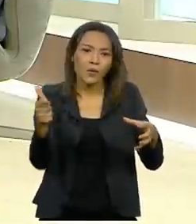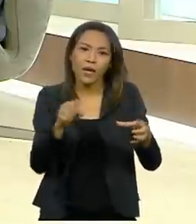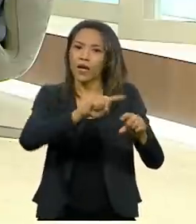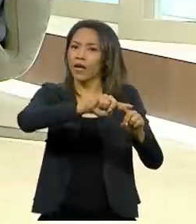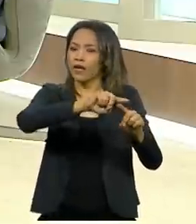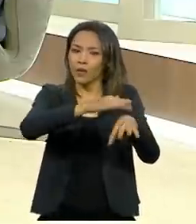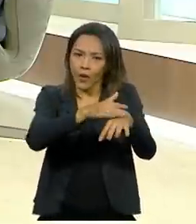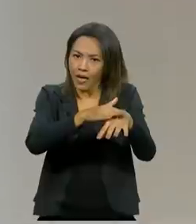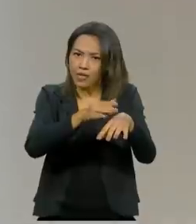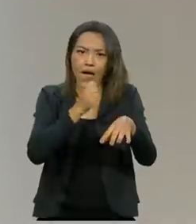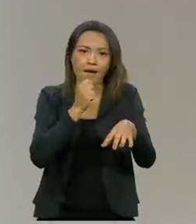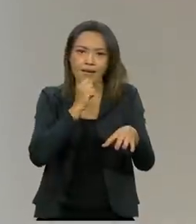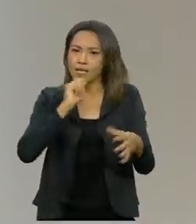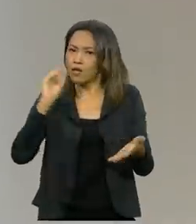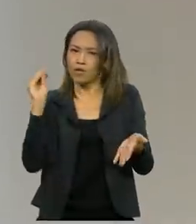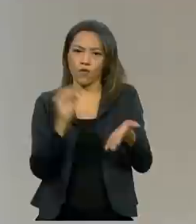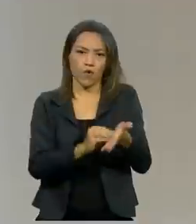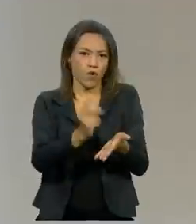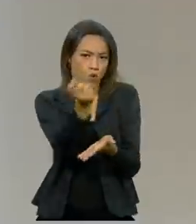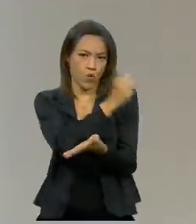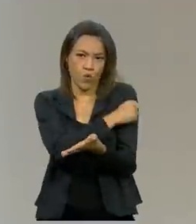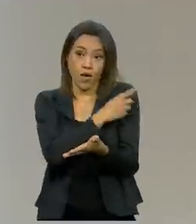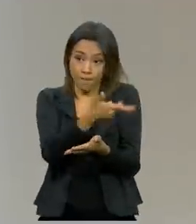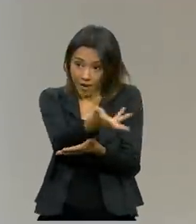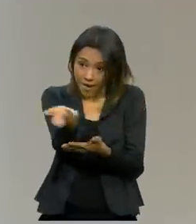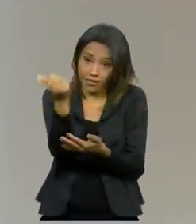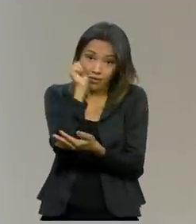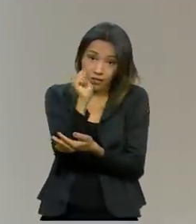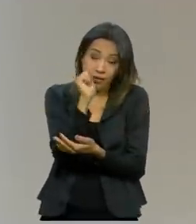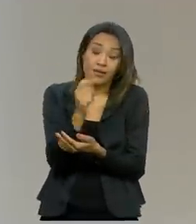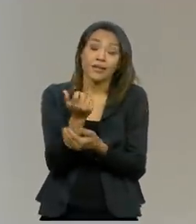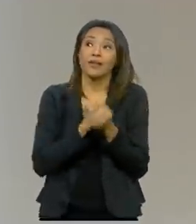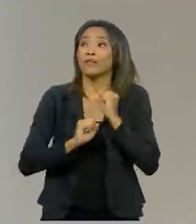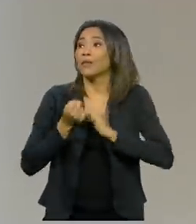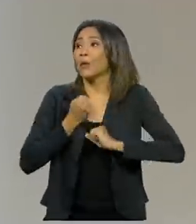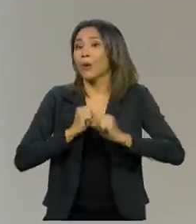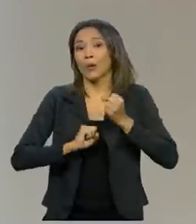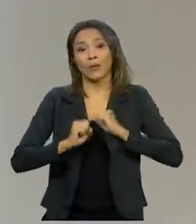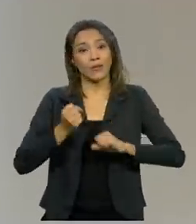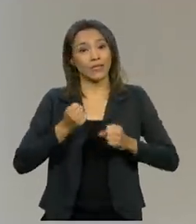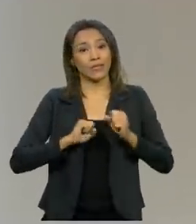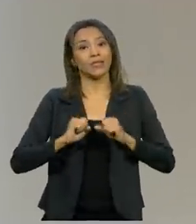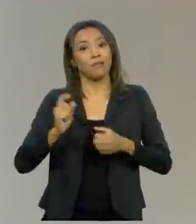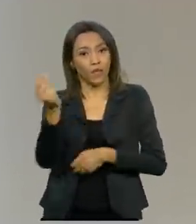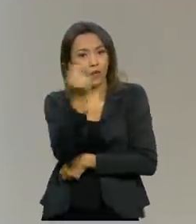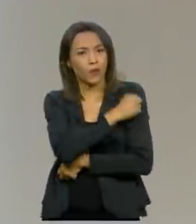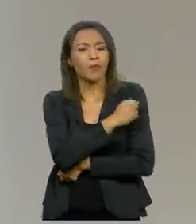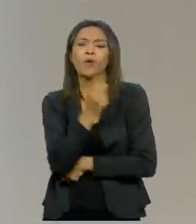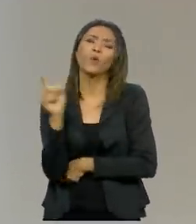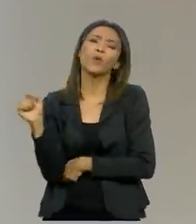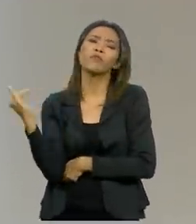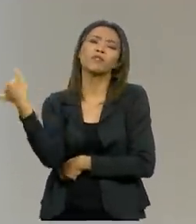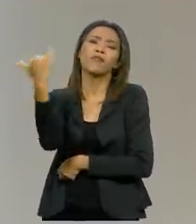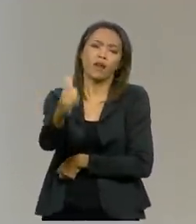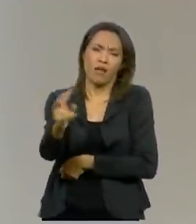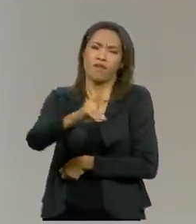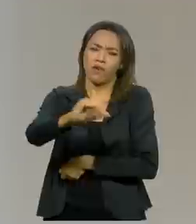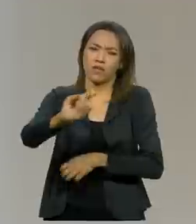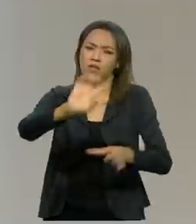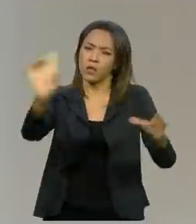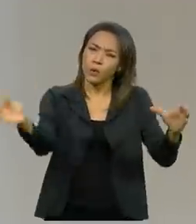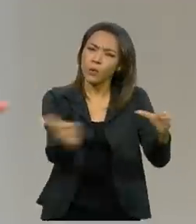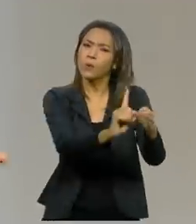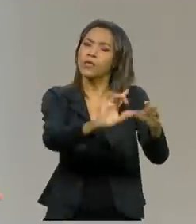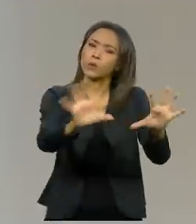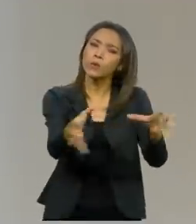Nacional de Imunização. Para essas que estão ansiosas aí para tomarem a vacina nesse âmbito nacional, o que o senhor diria? Vão ser incluídas? O que